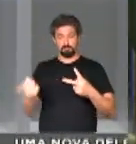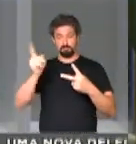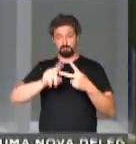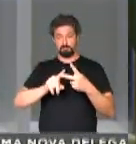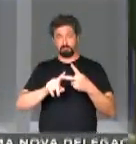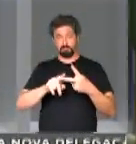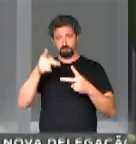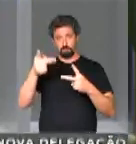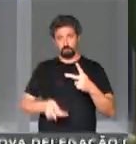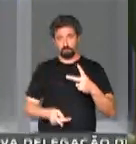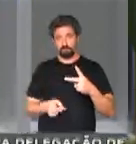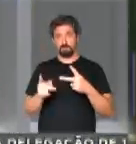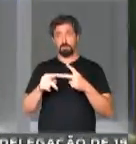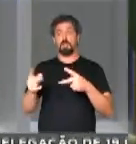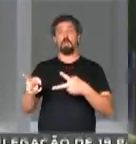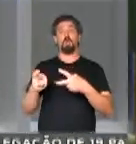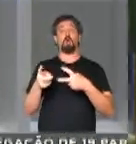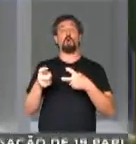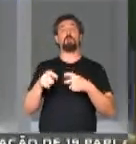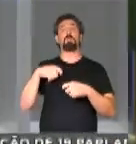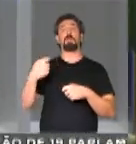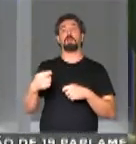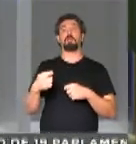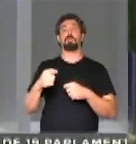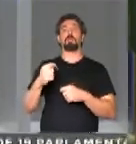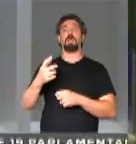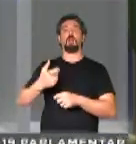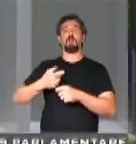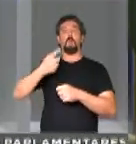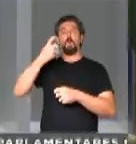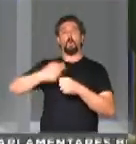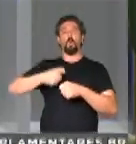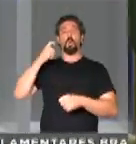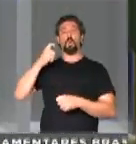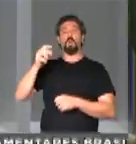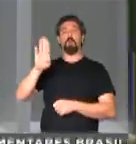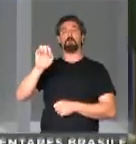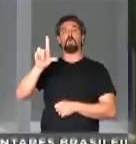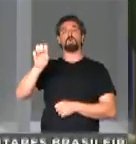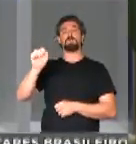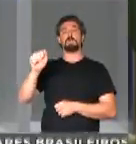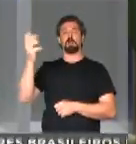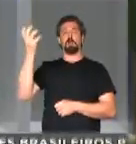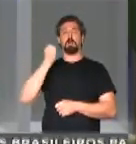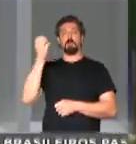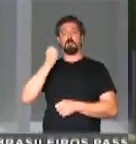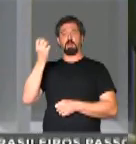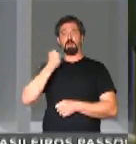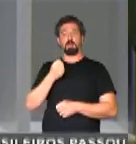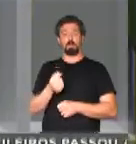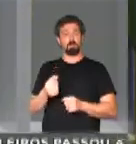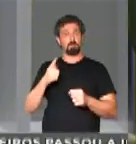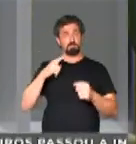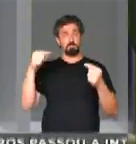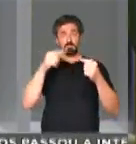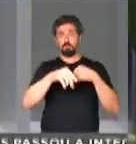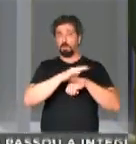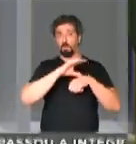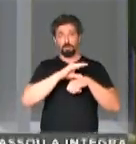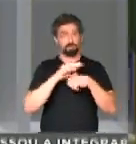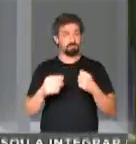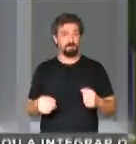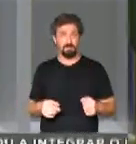outro projeto para taxar os dividendos. Isso aqui está na Constituição Federal.